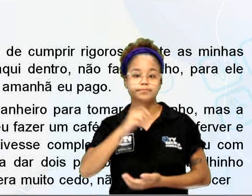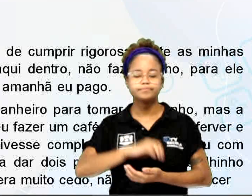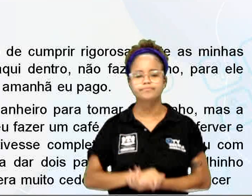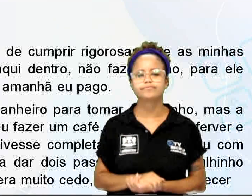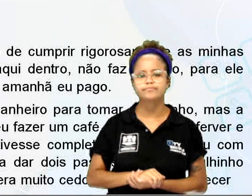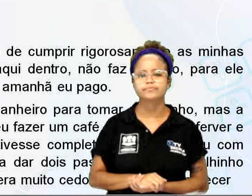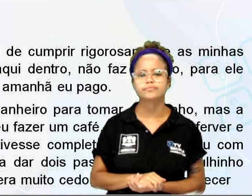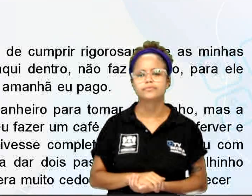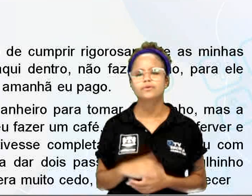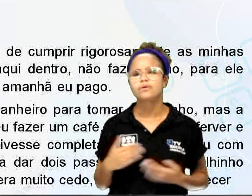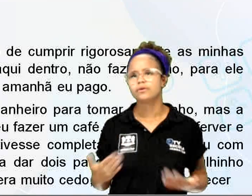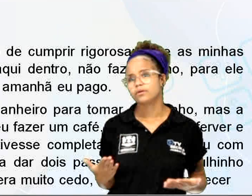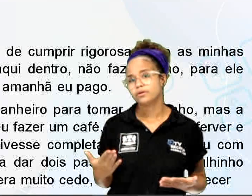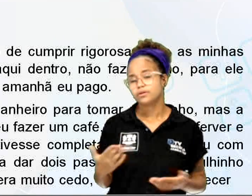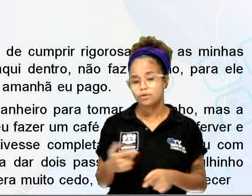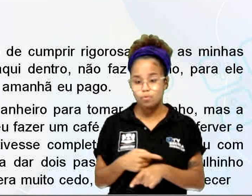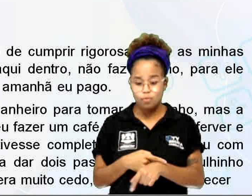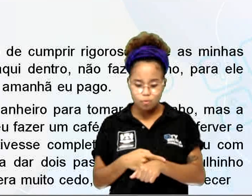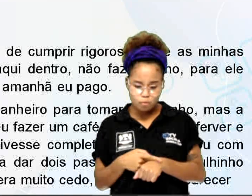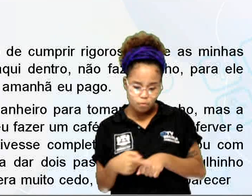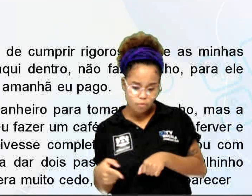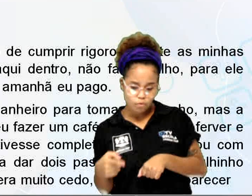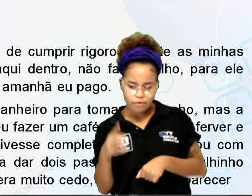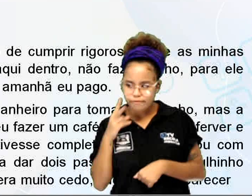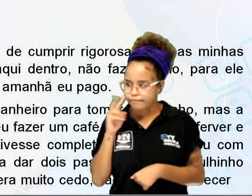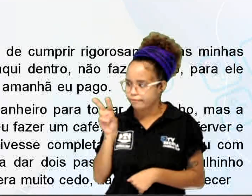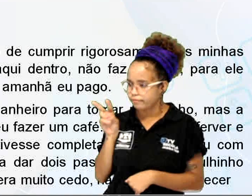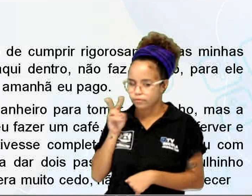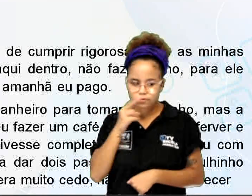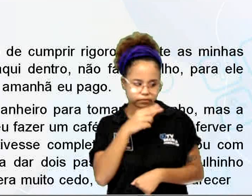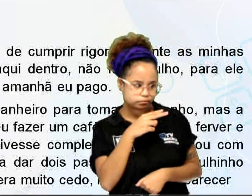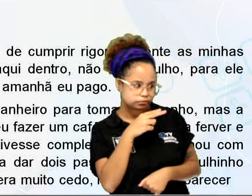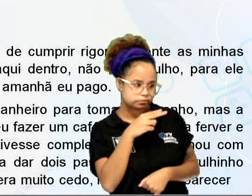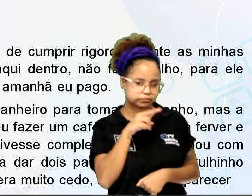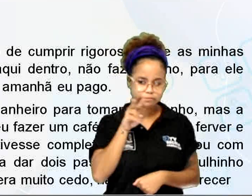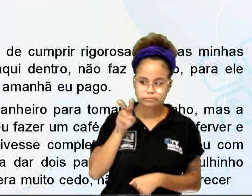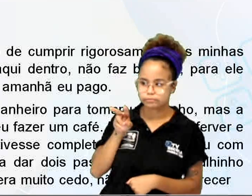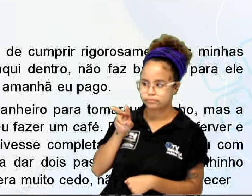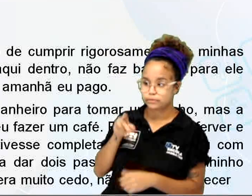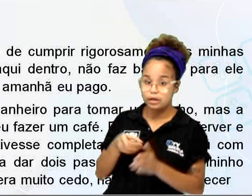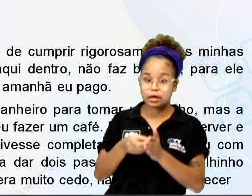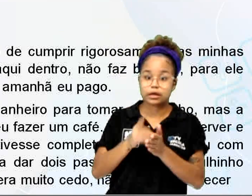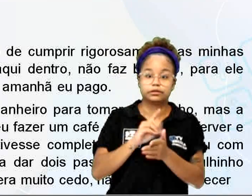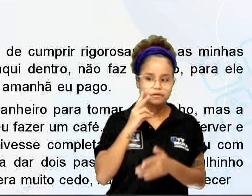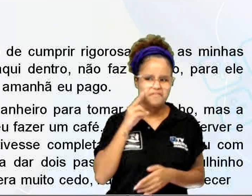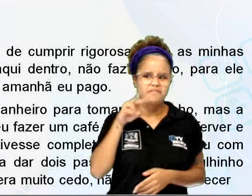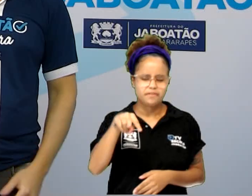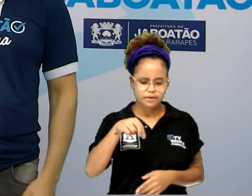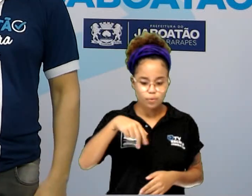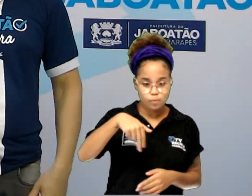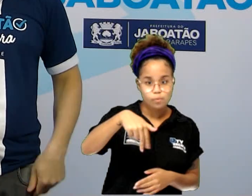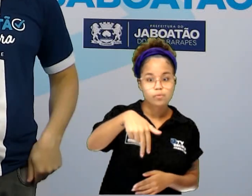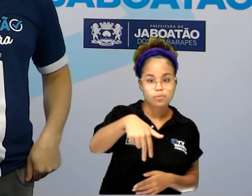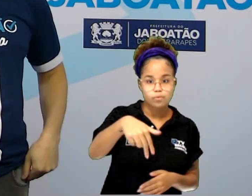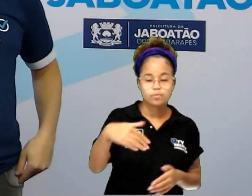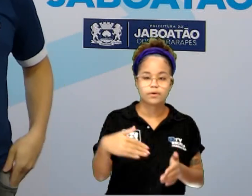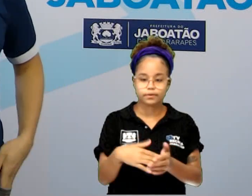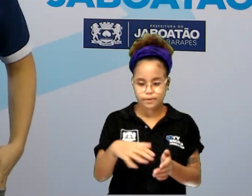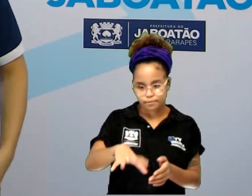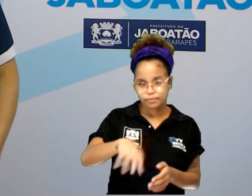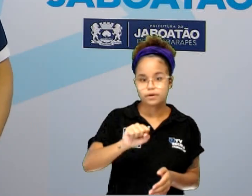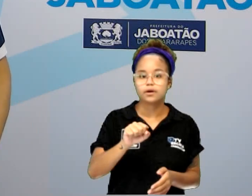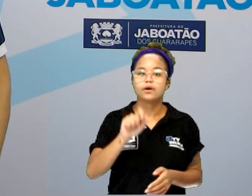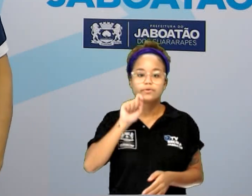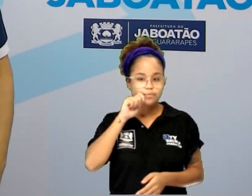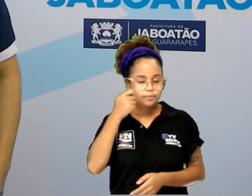estivesse completamente nu, olhou com cautela para um lado e para o outro antes de arriscar-se a dar dois passos até o embrulhinho